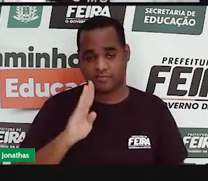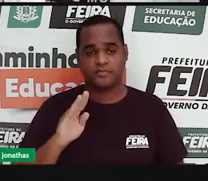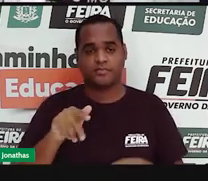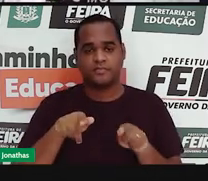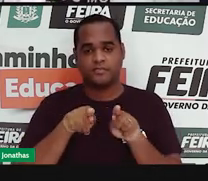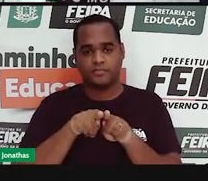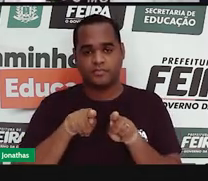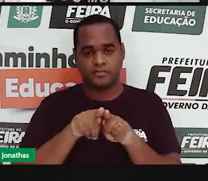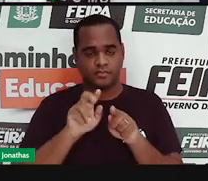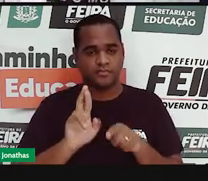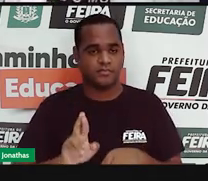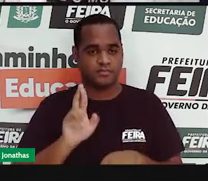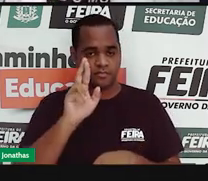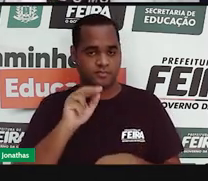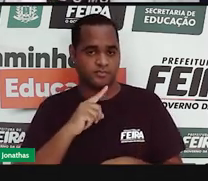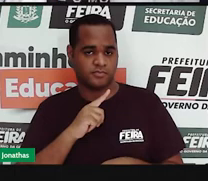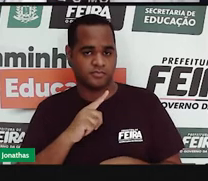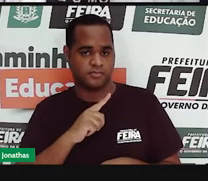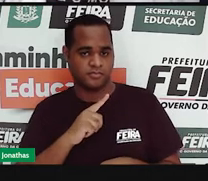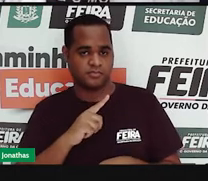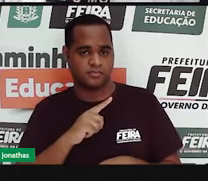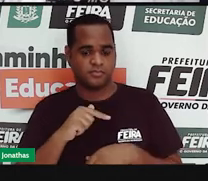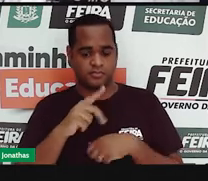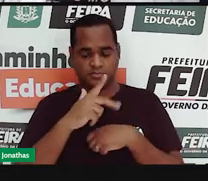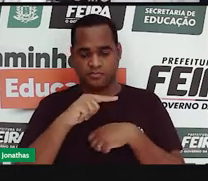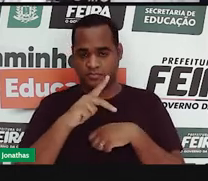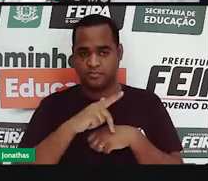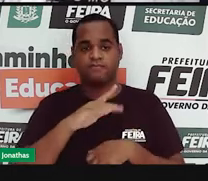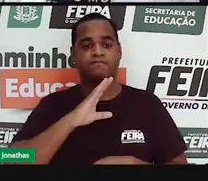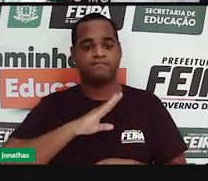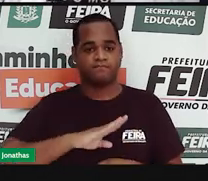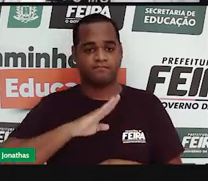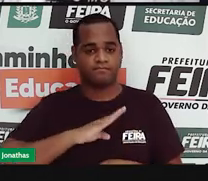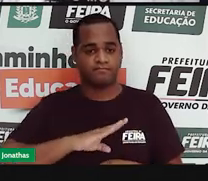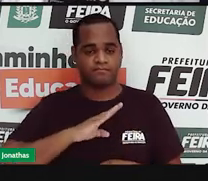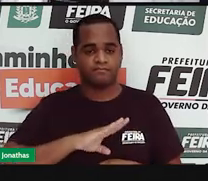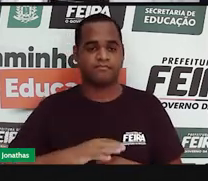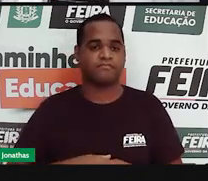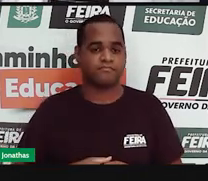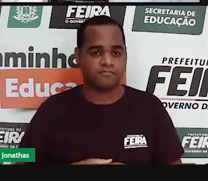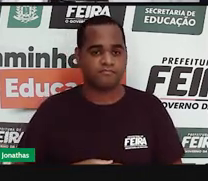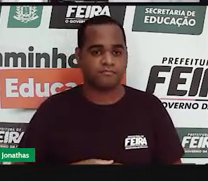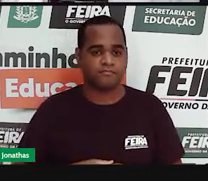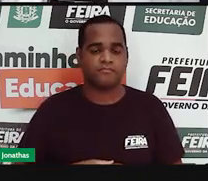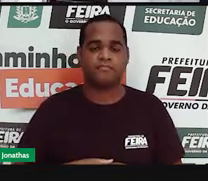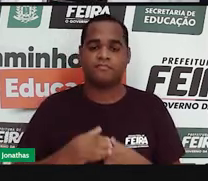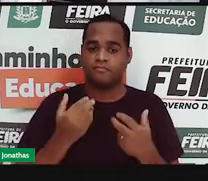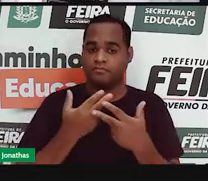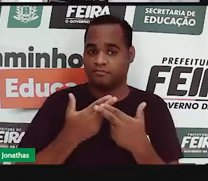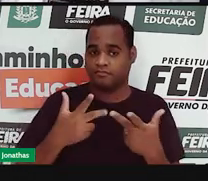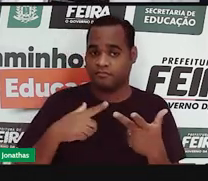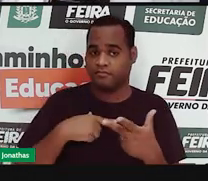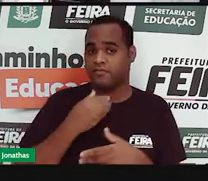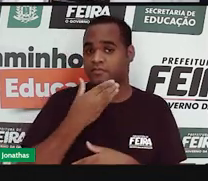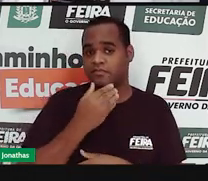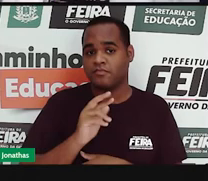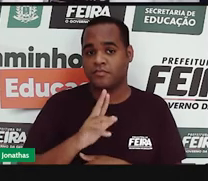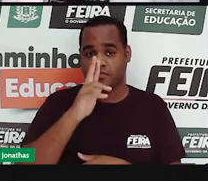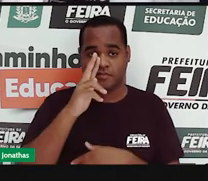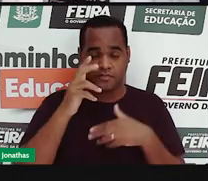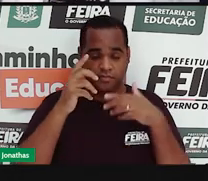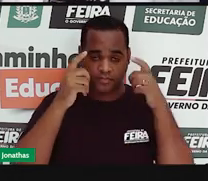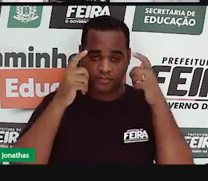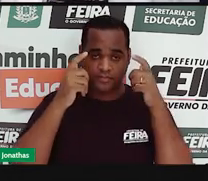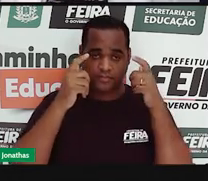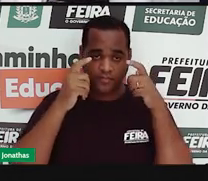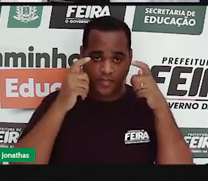posse do reino português. Aí o que acontece? Como o rei de Portugal estava aqui, o Rio de